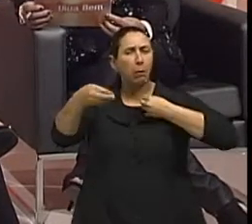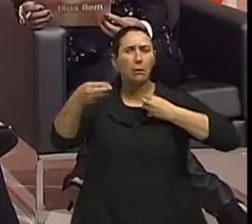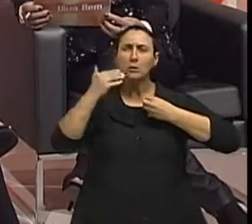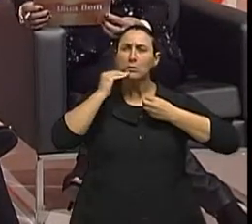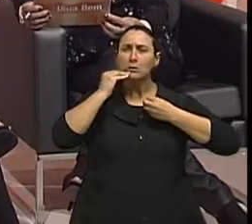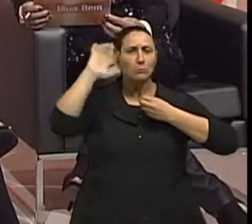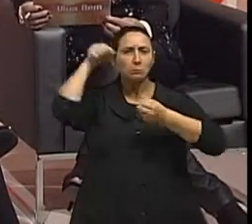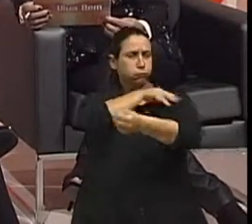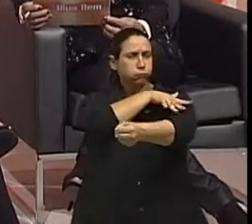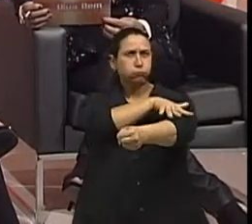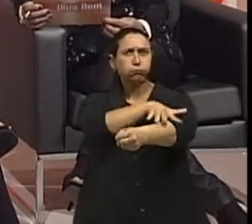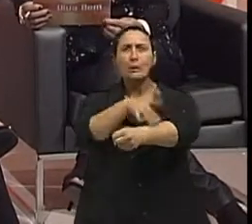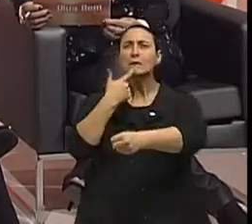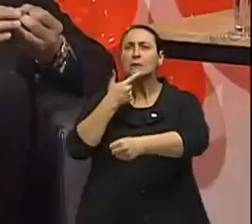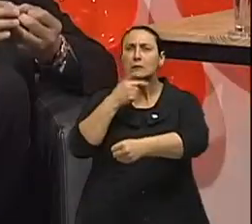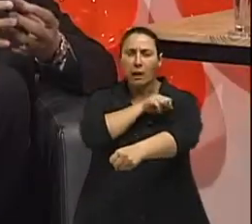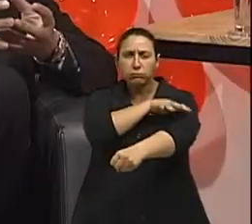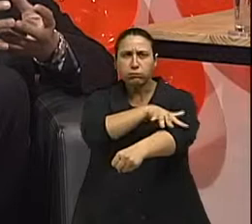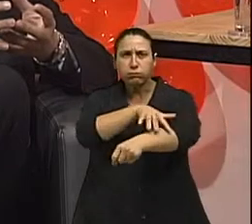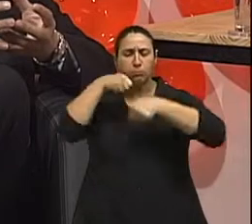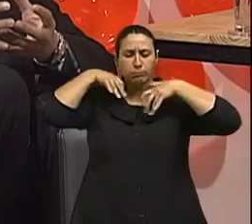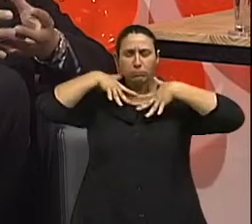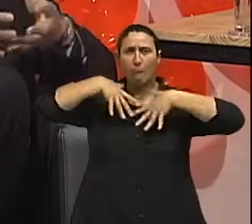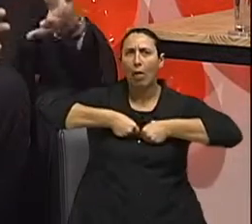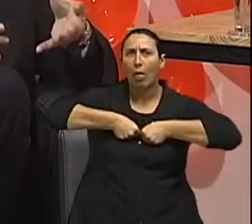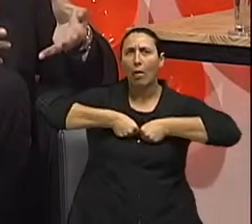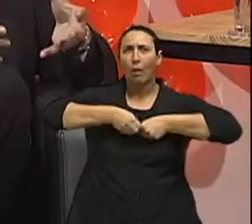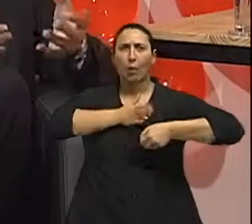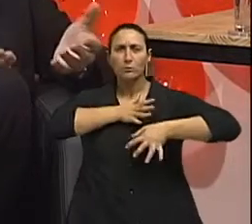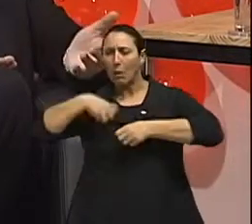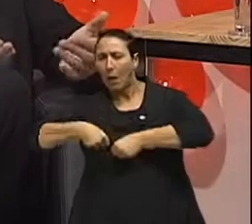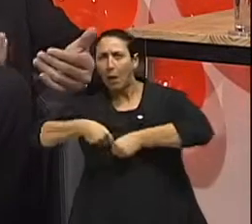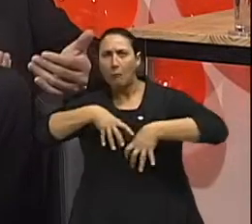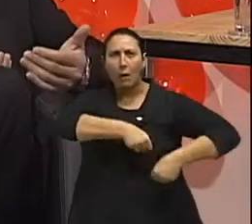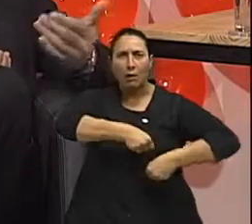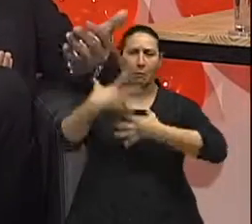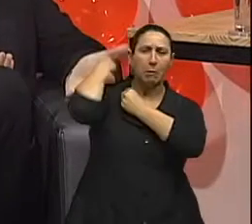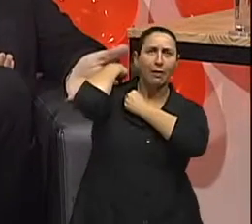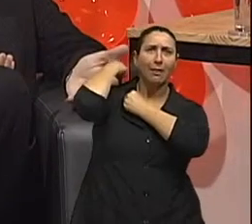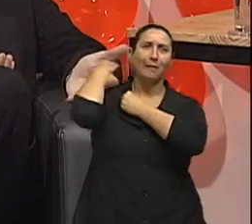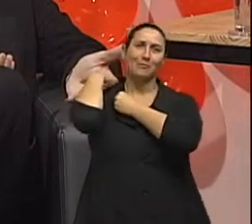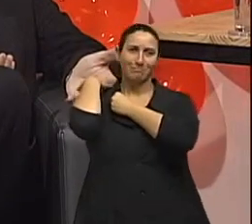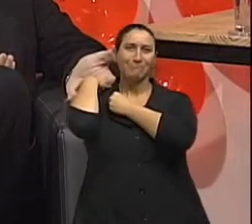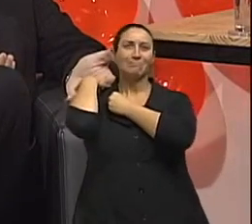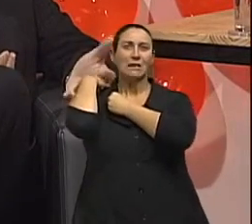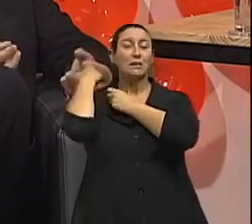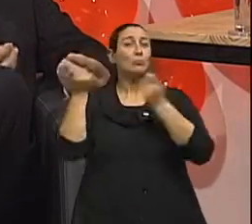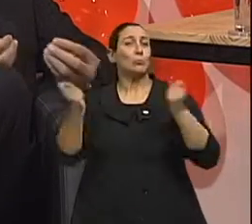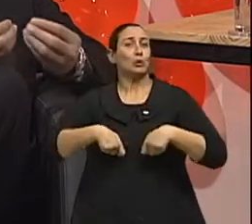circulação e invadir outros órgãos. Ela passa a criar um comprometimento local e piorar a função do organismo.